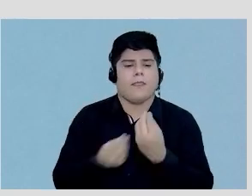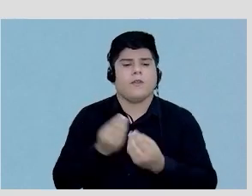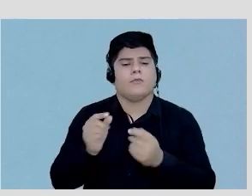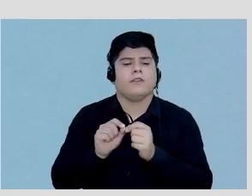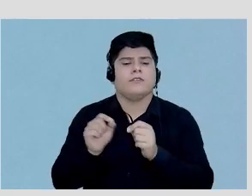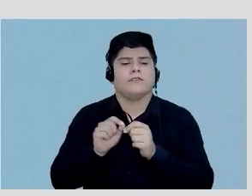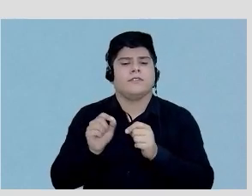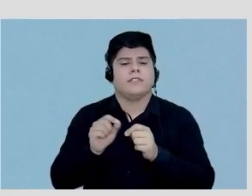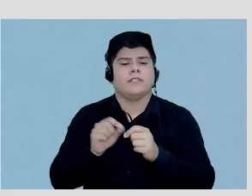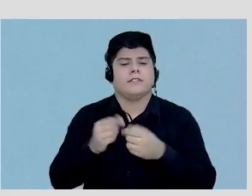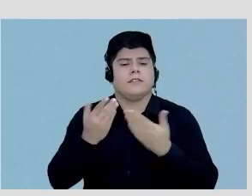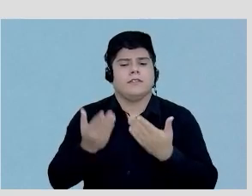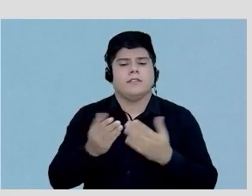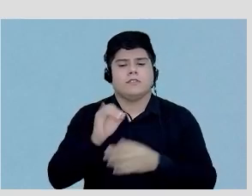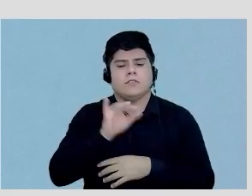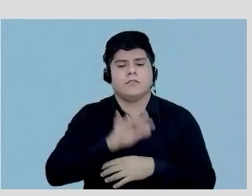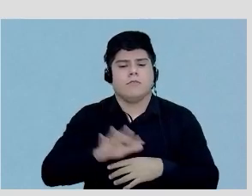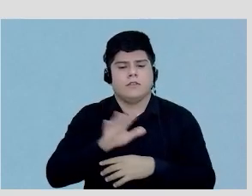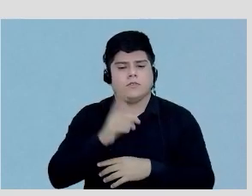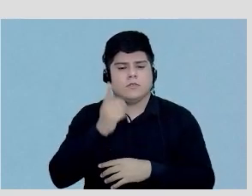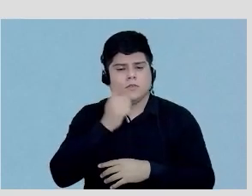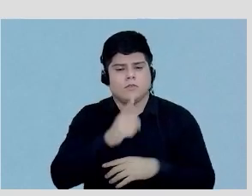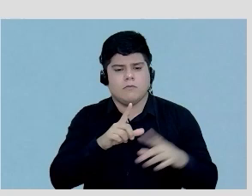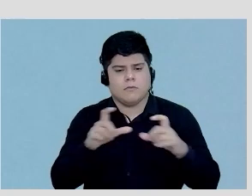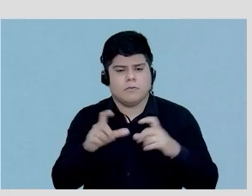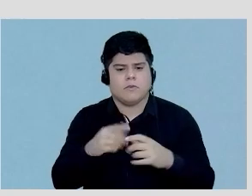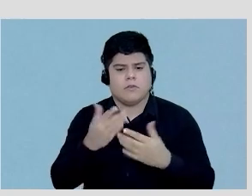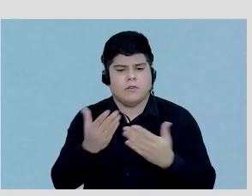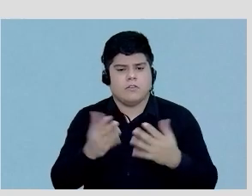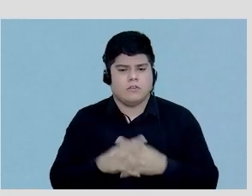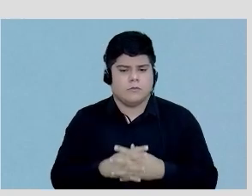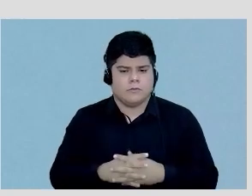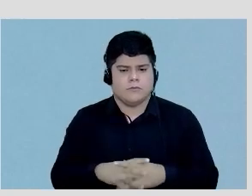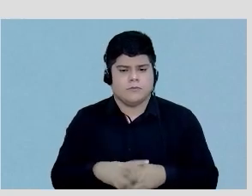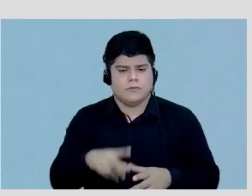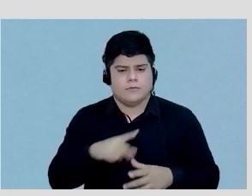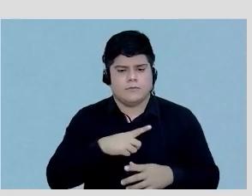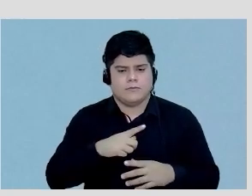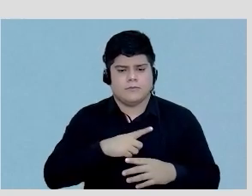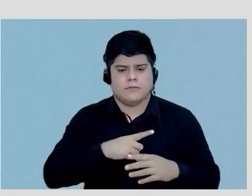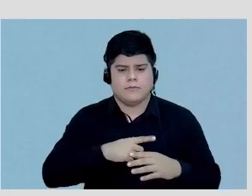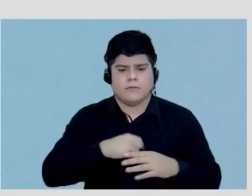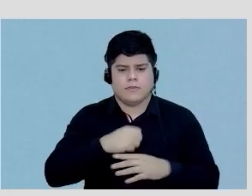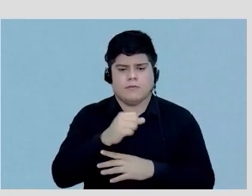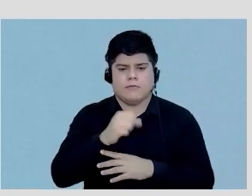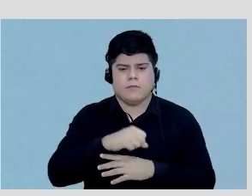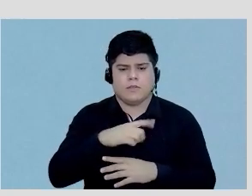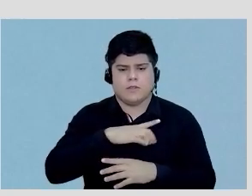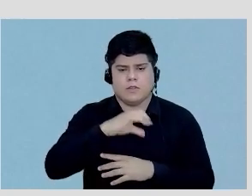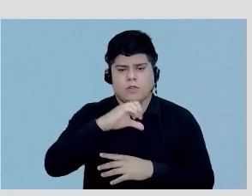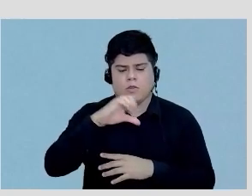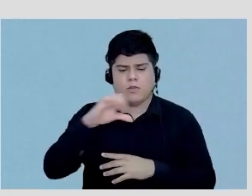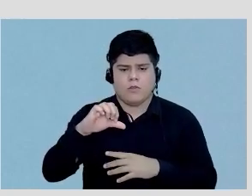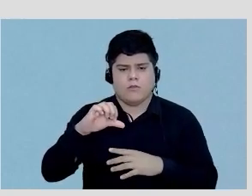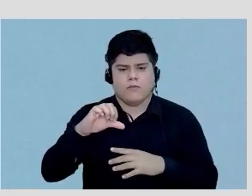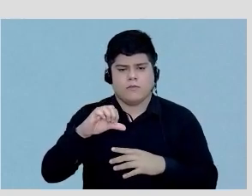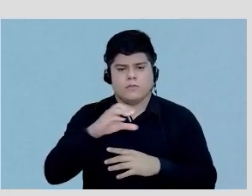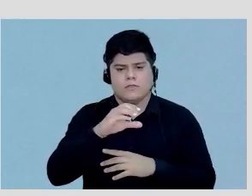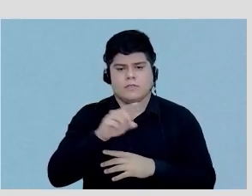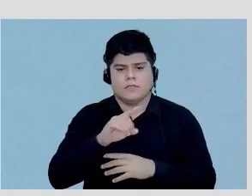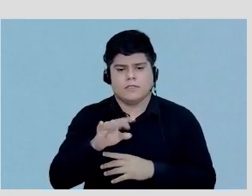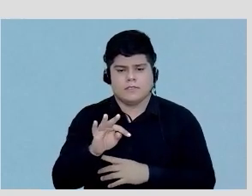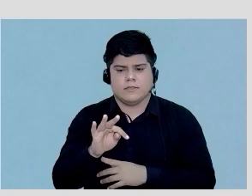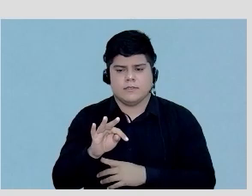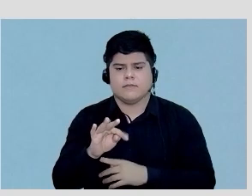feita a aquisição de imagens, né? O aparelho, através desse braço, ele tem nove detetores aqui de CZT que